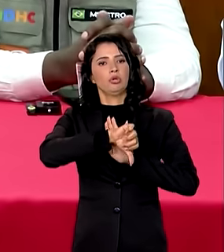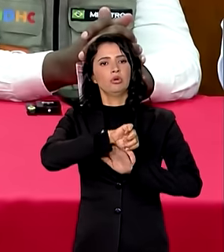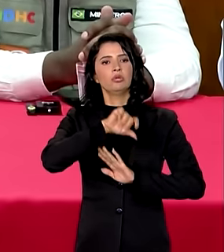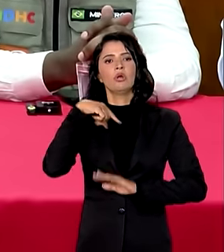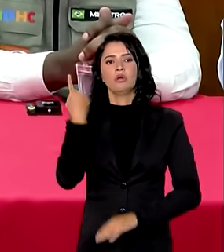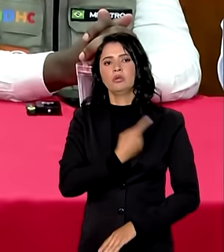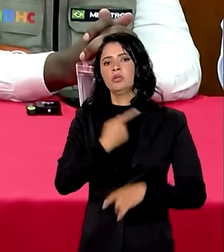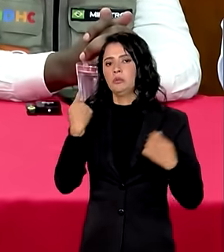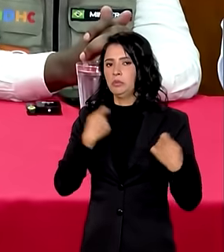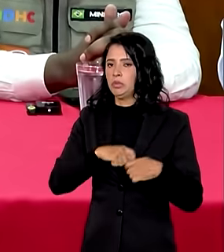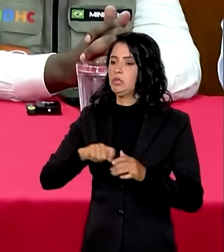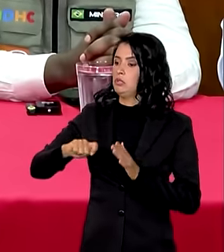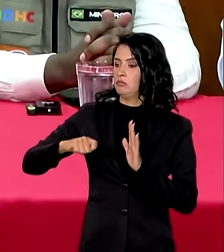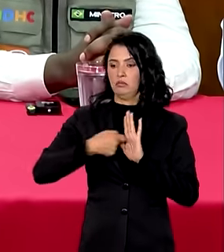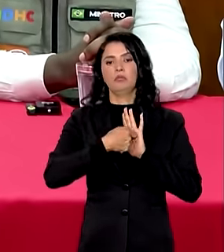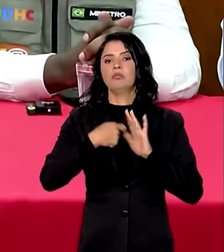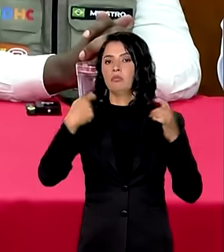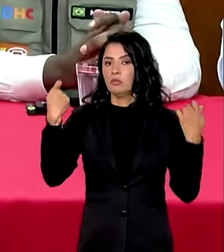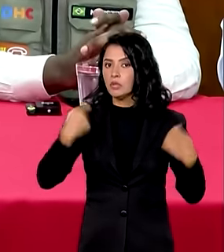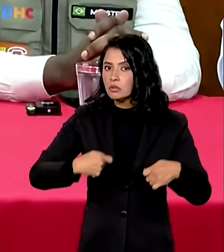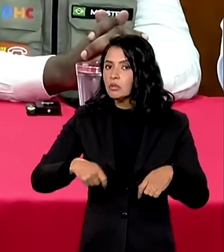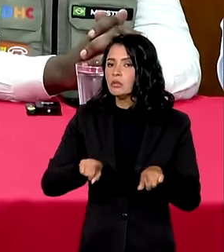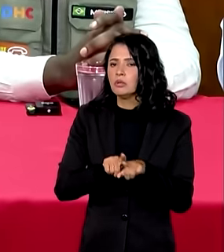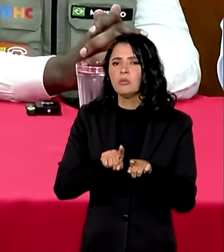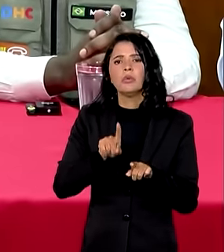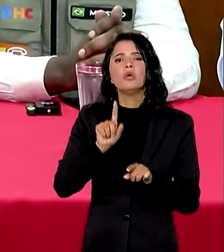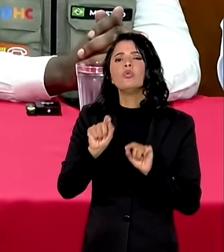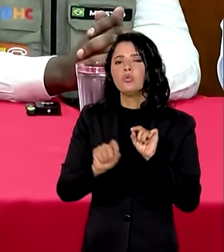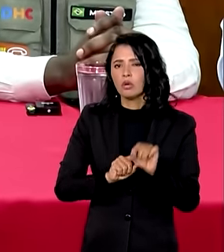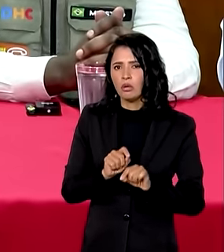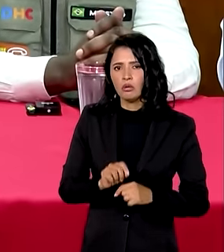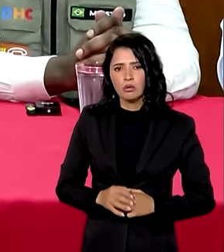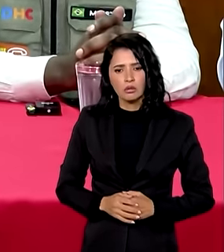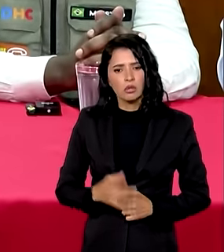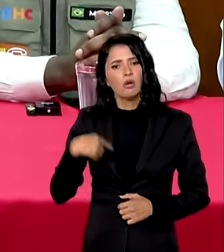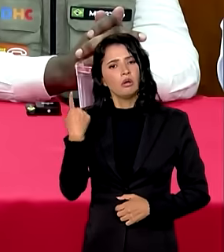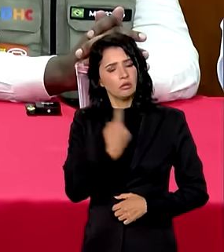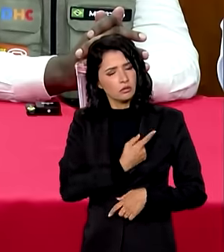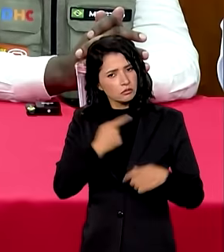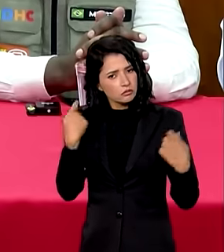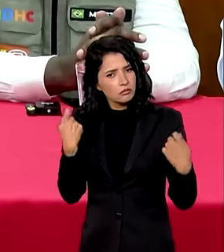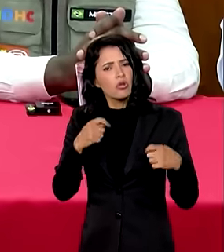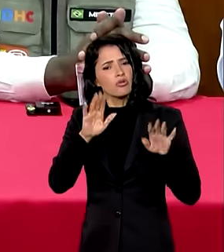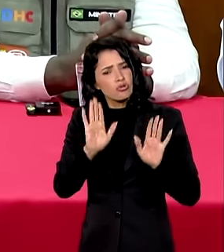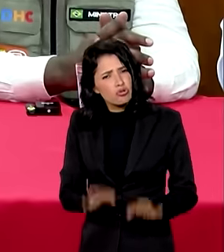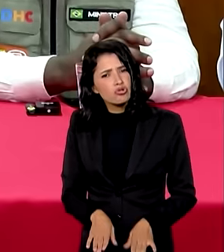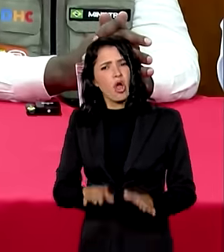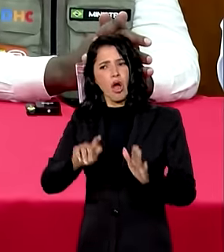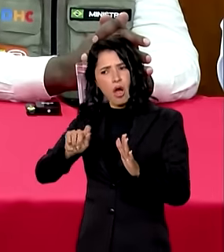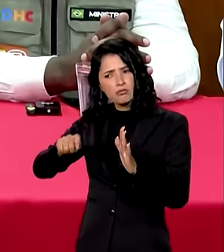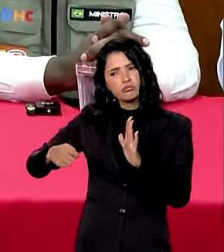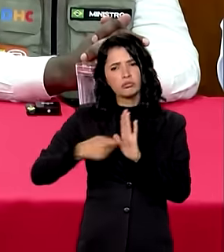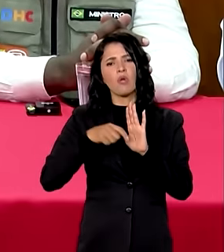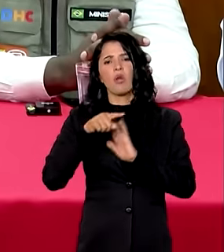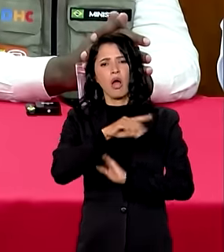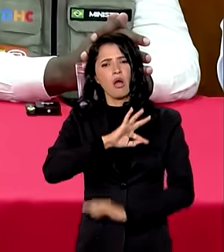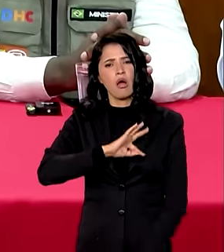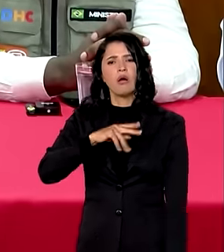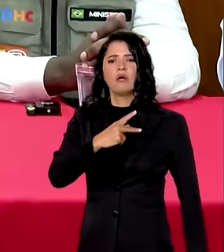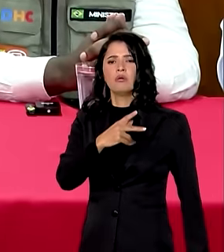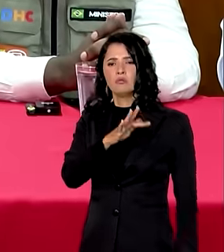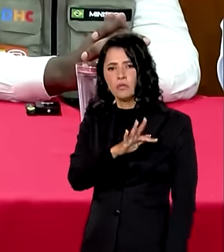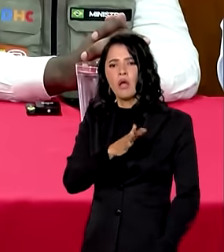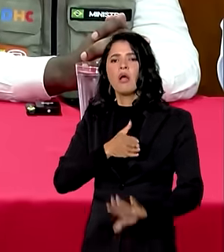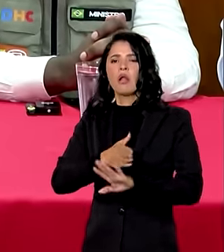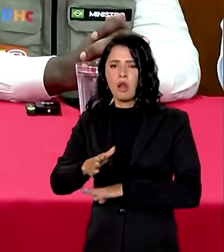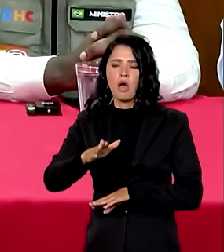E nós precisamos denunciar isso. E mais do que isso, nós fizemos uma denúncia na Polícia Federal, na